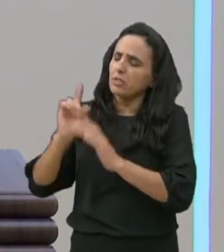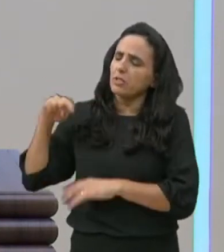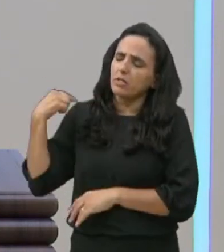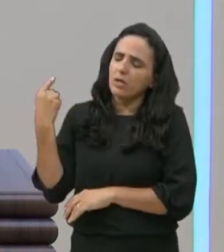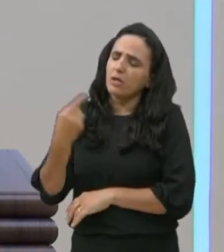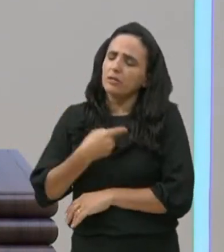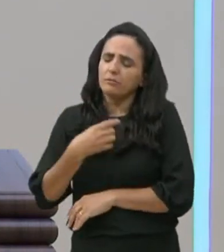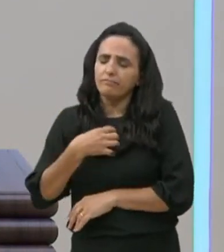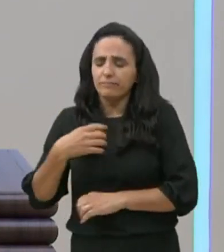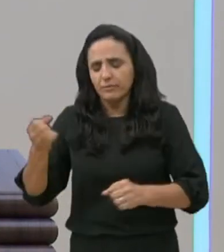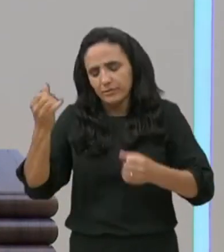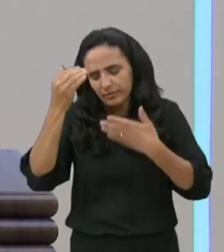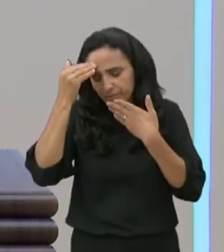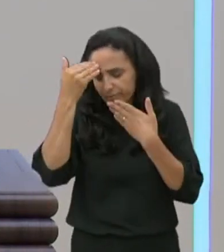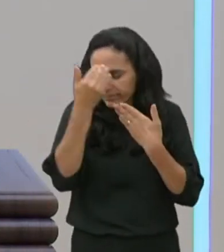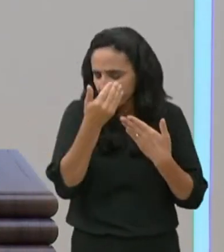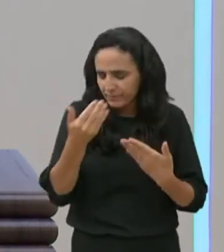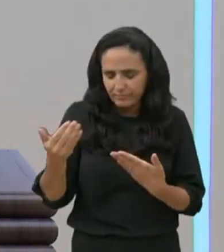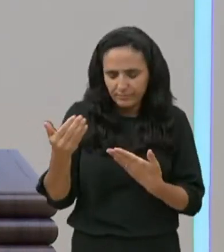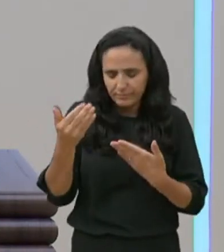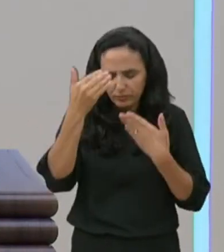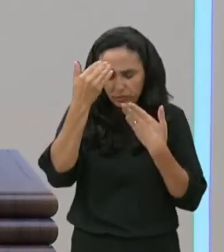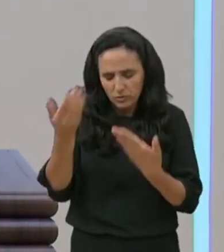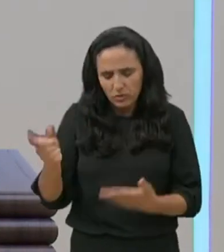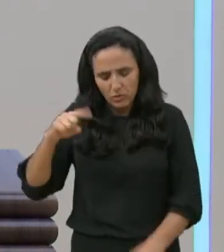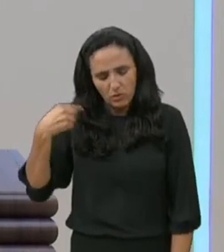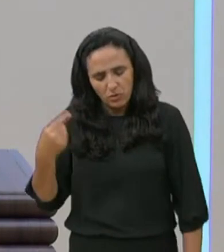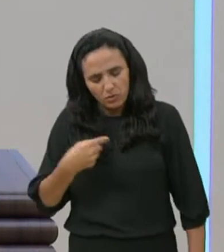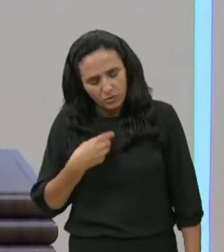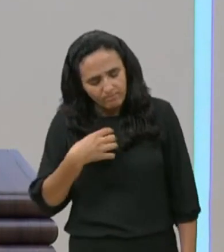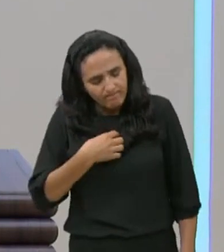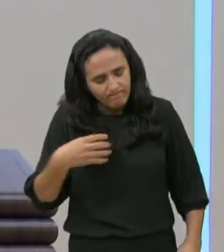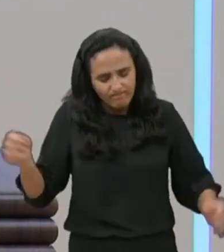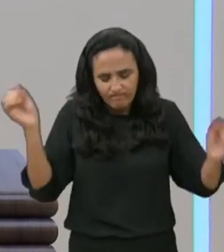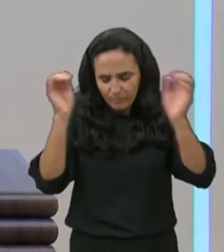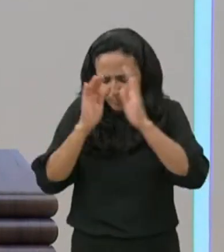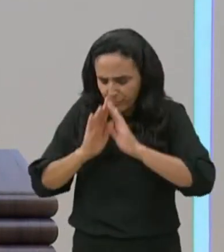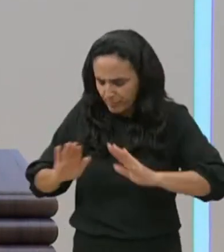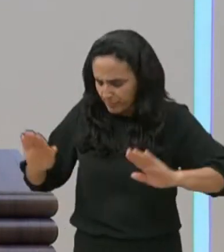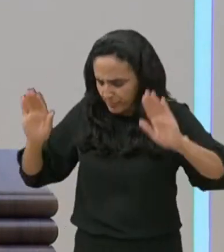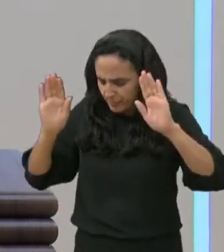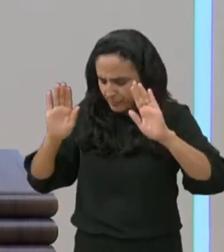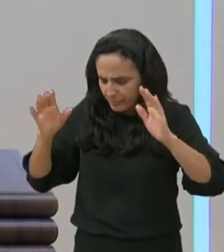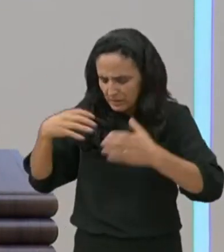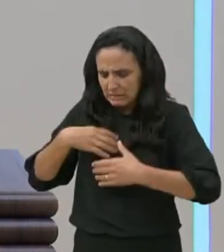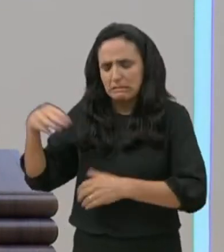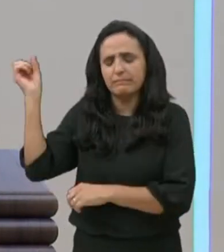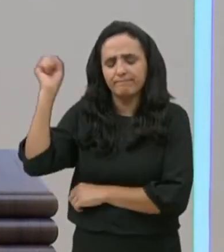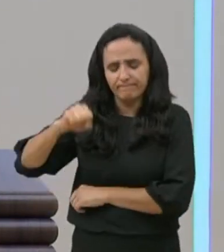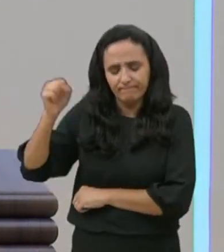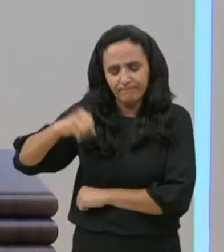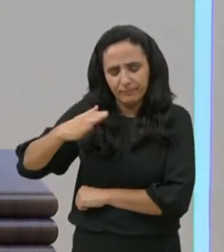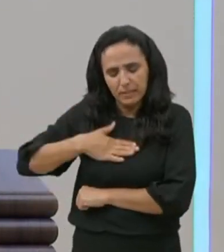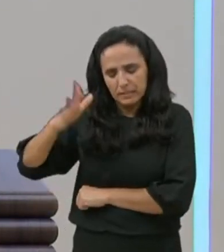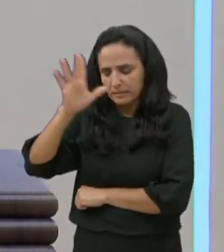tributamos a Ti, a nossa gratidão, o nosso louvor, a nossa adoração, sim, meu Deus,